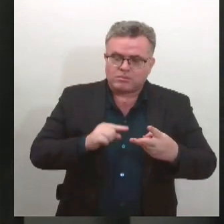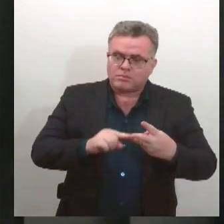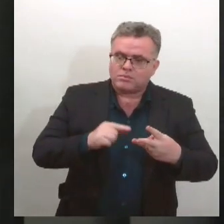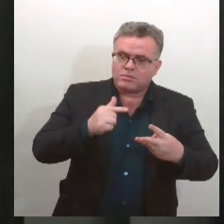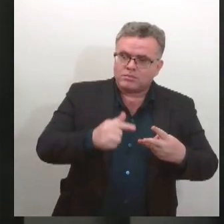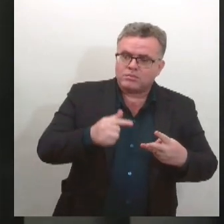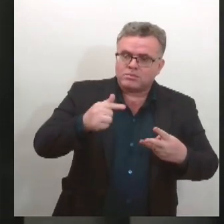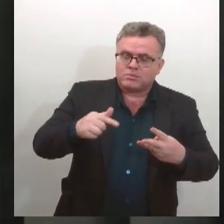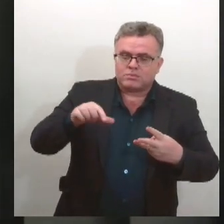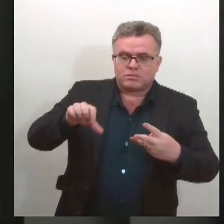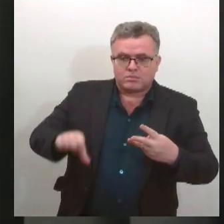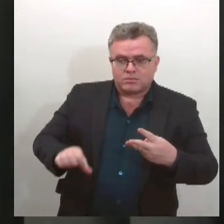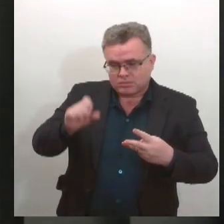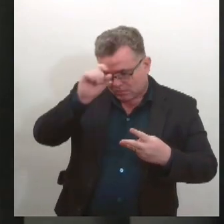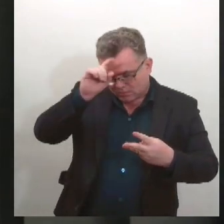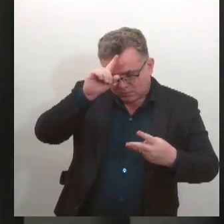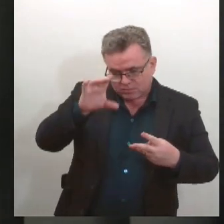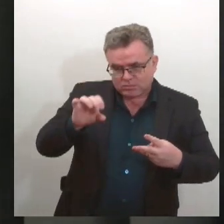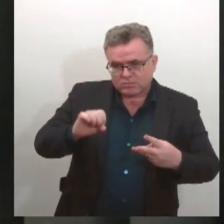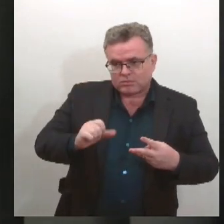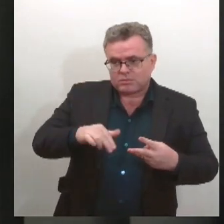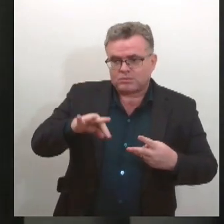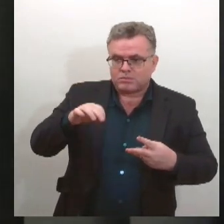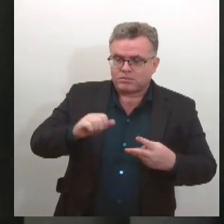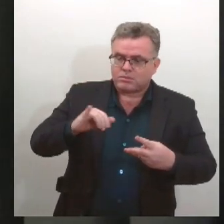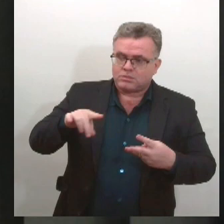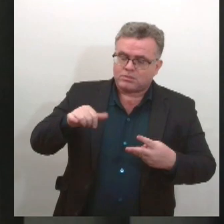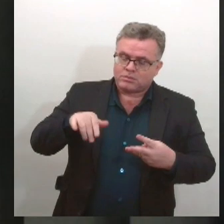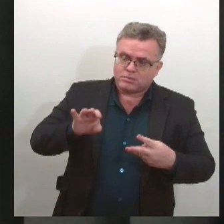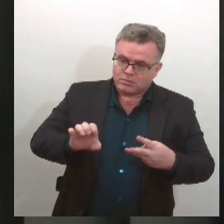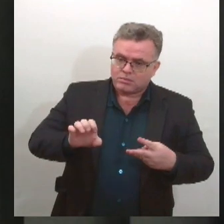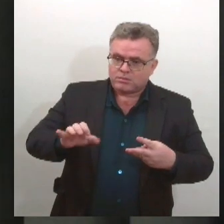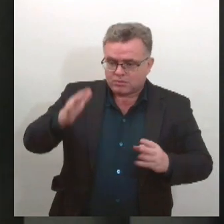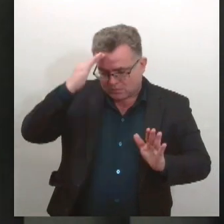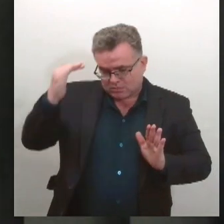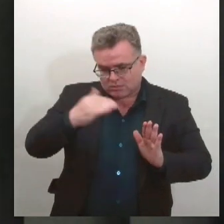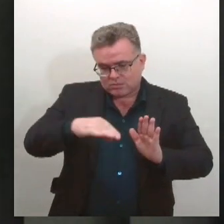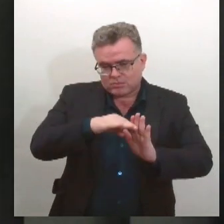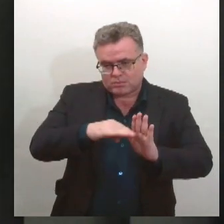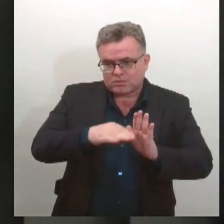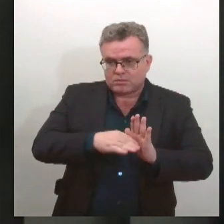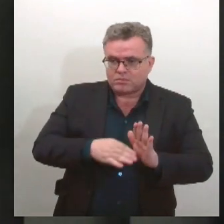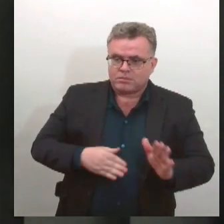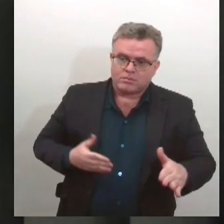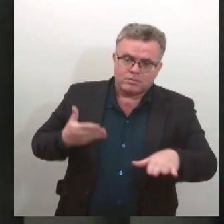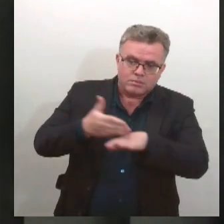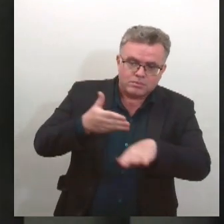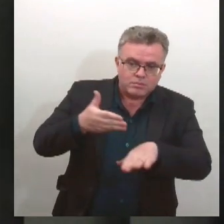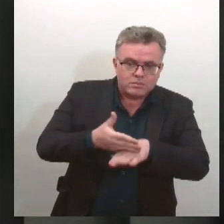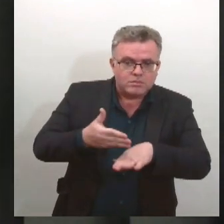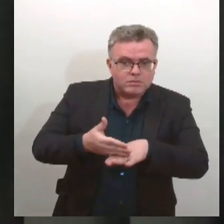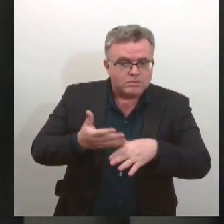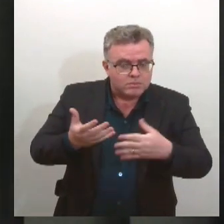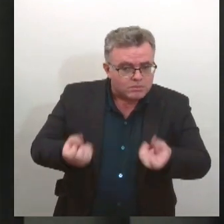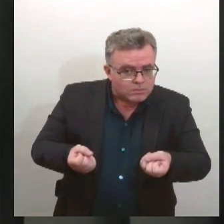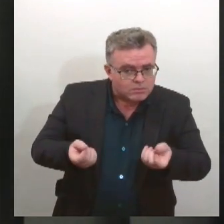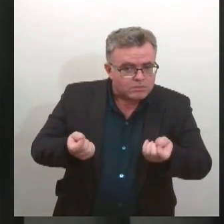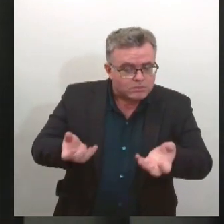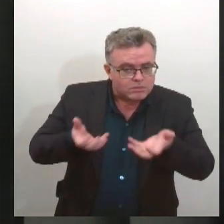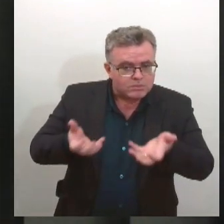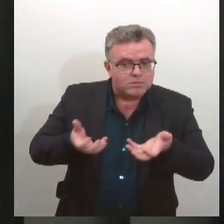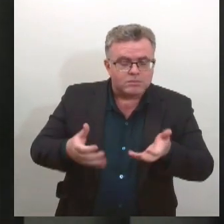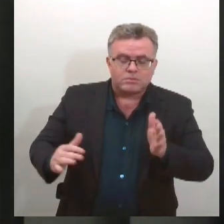Santo Isabel, que faz parte da Itaparacaju. Para ter acesso às ações do programa, o paciente deve fazer o cadastro pela Unidade